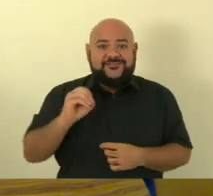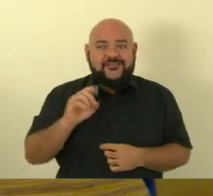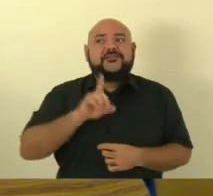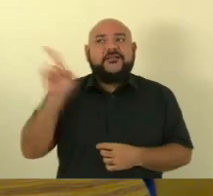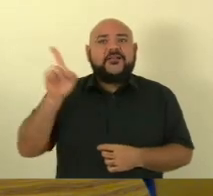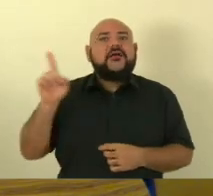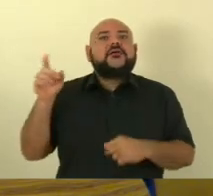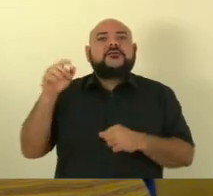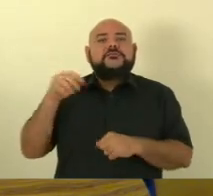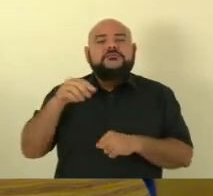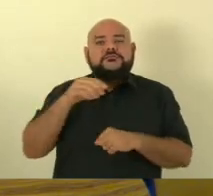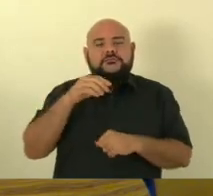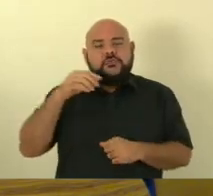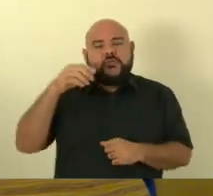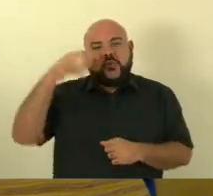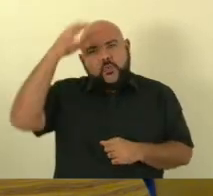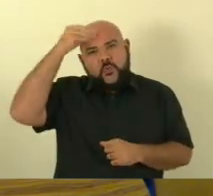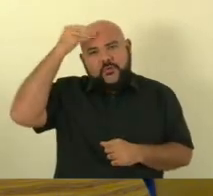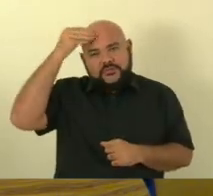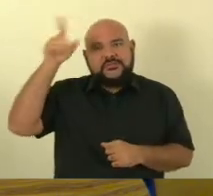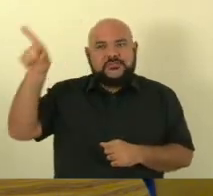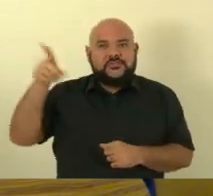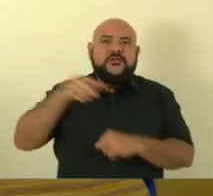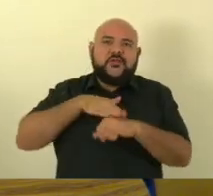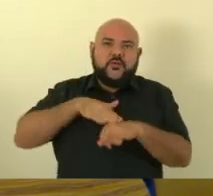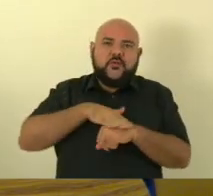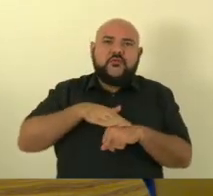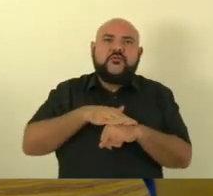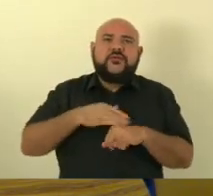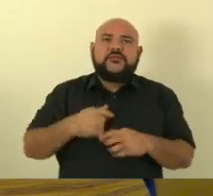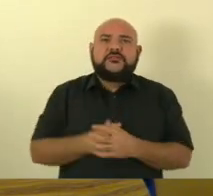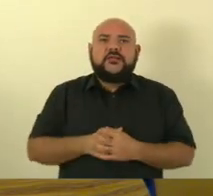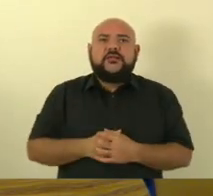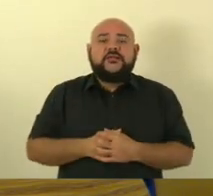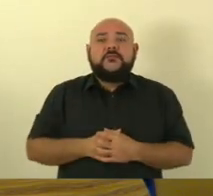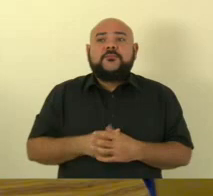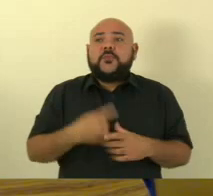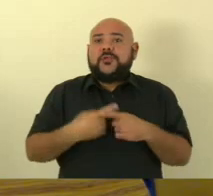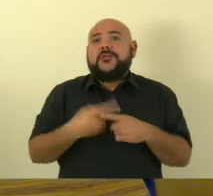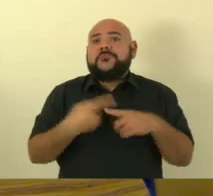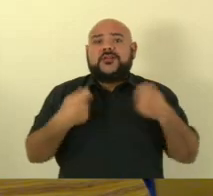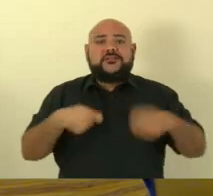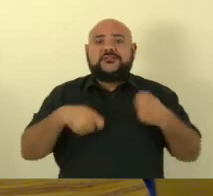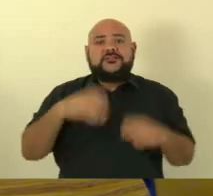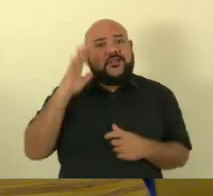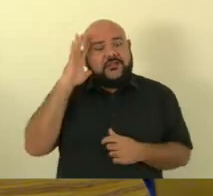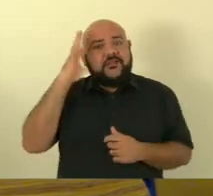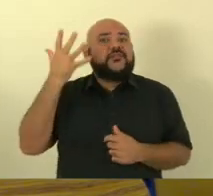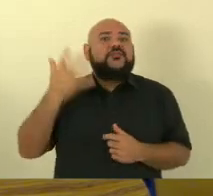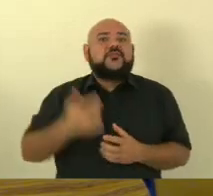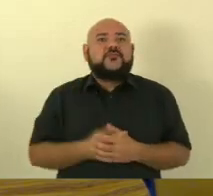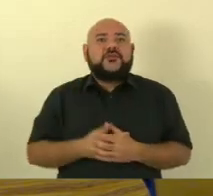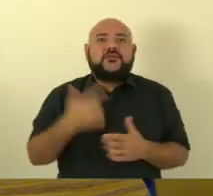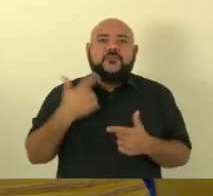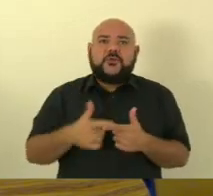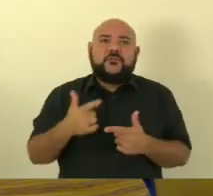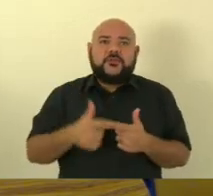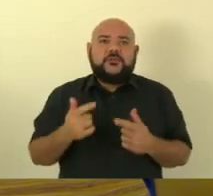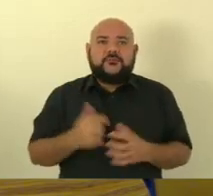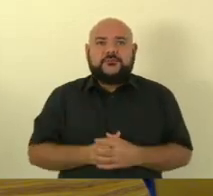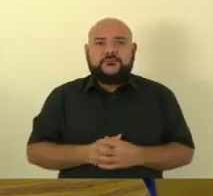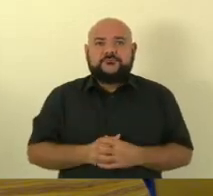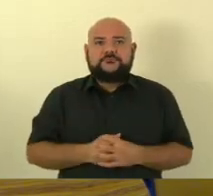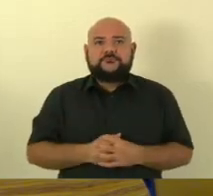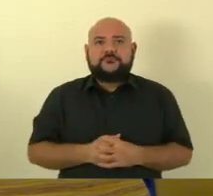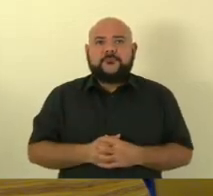a a nossa fala com o governador exatamente é bater o martelo é bater o martelo porque